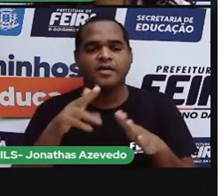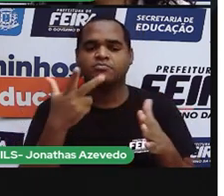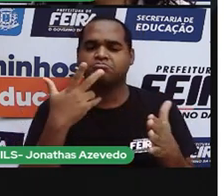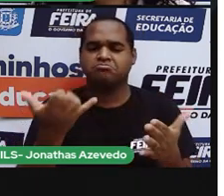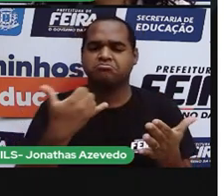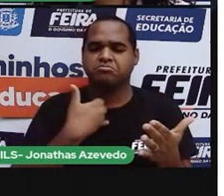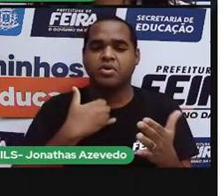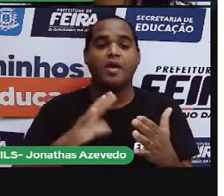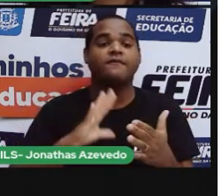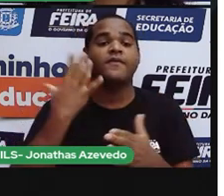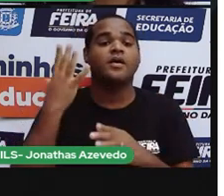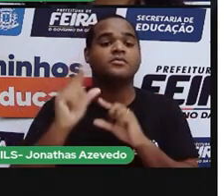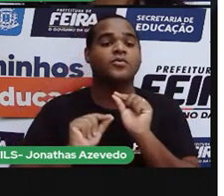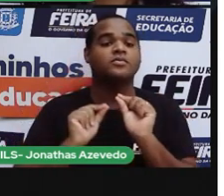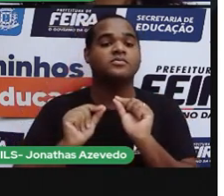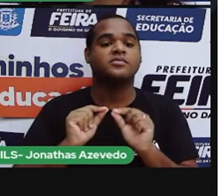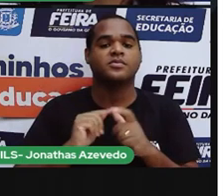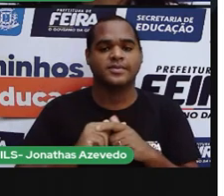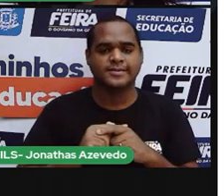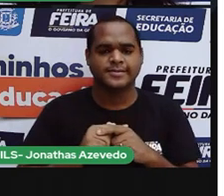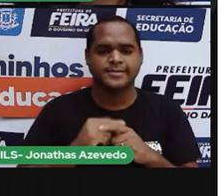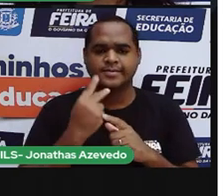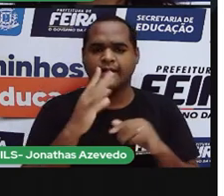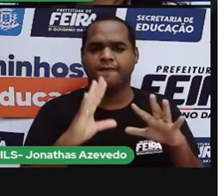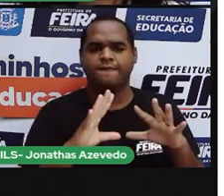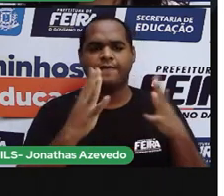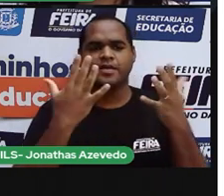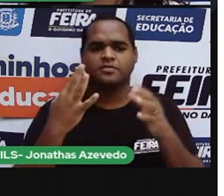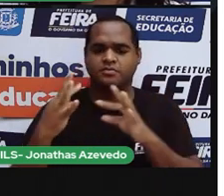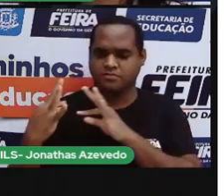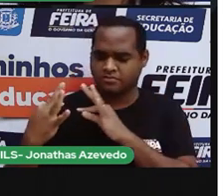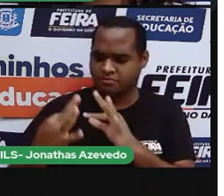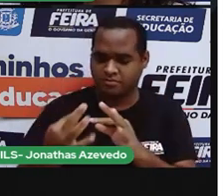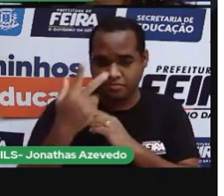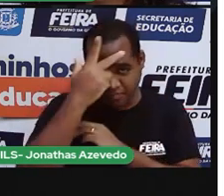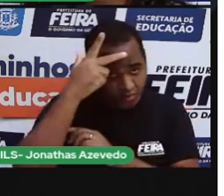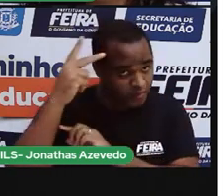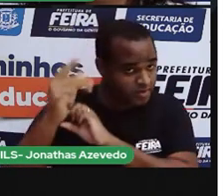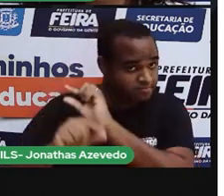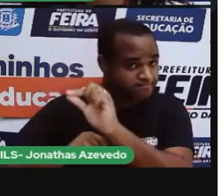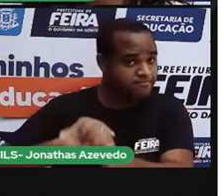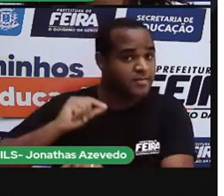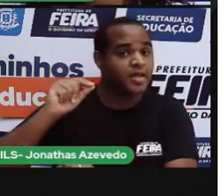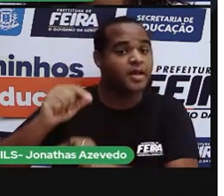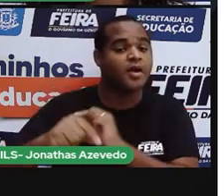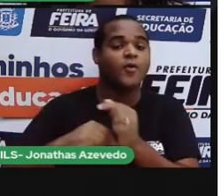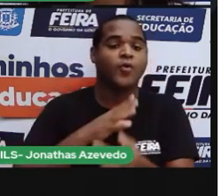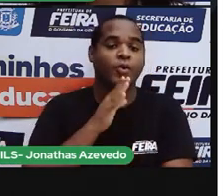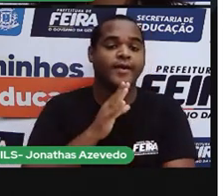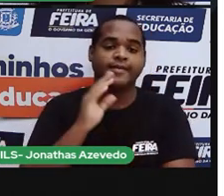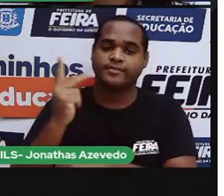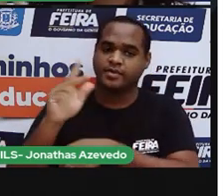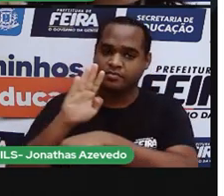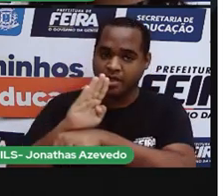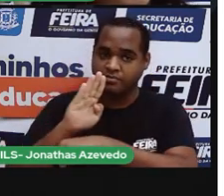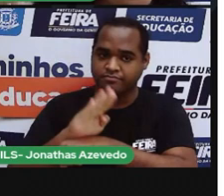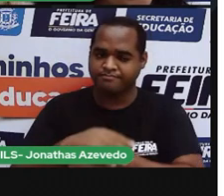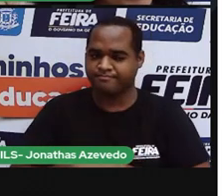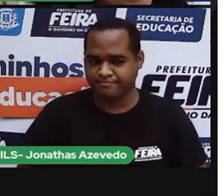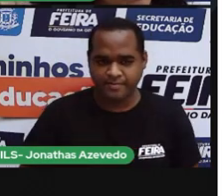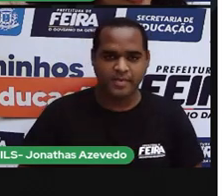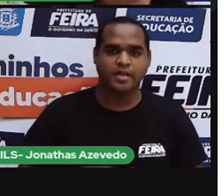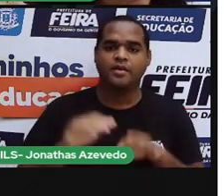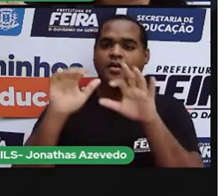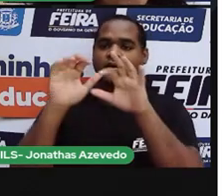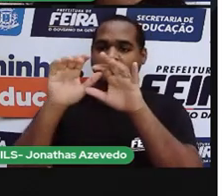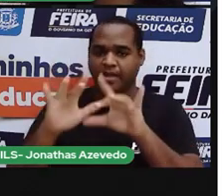festa é essa? O que é comemorado como tradição popular no bairro em que você mora? Escreve aí no